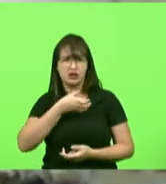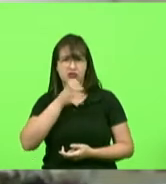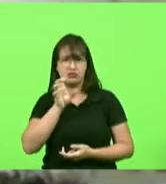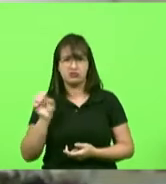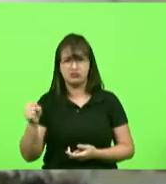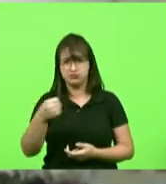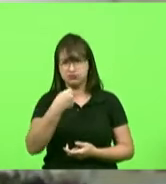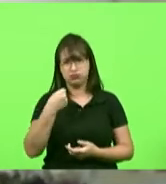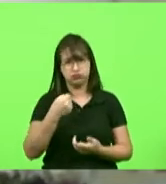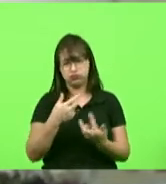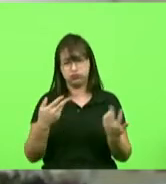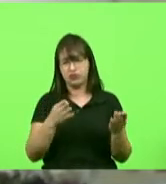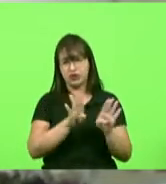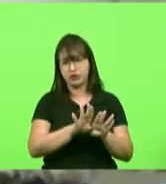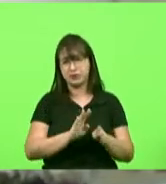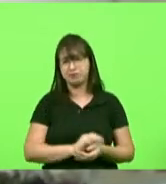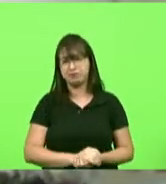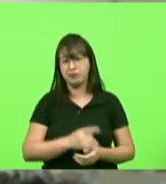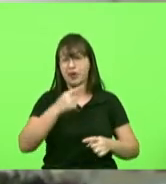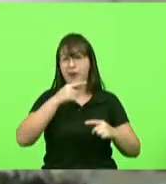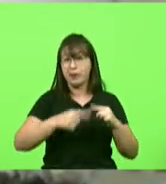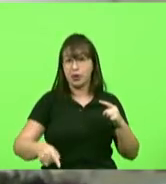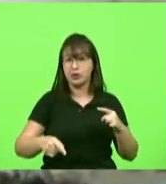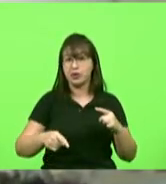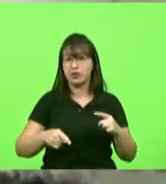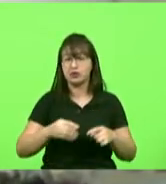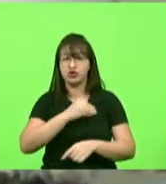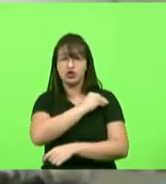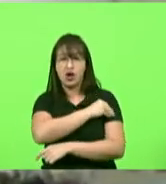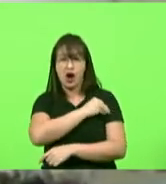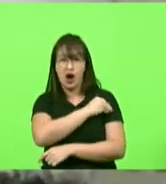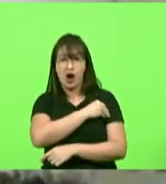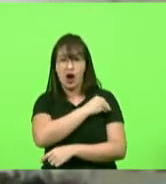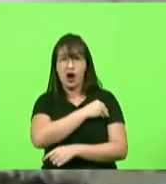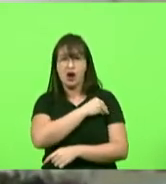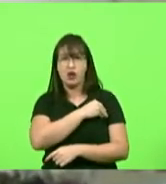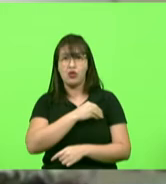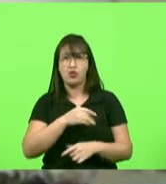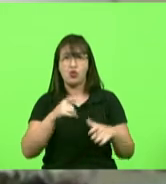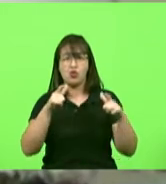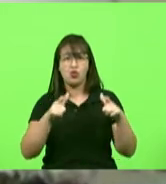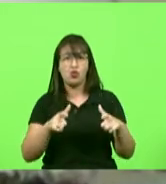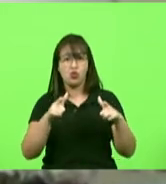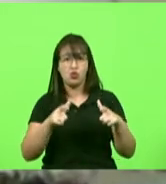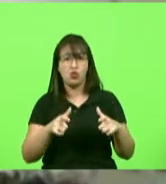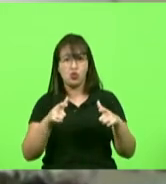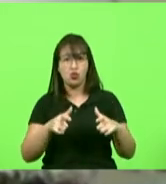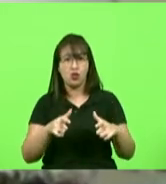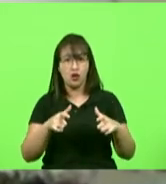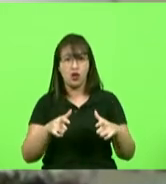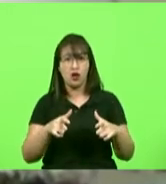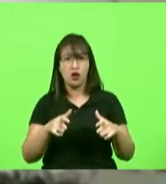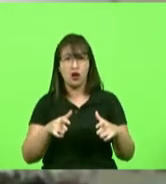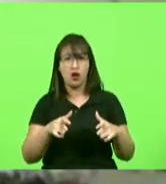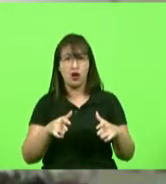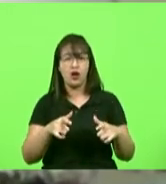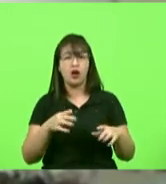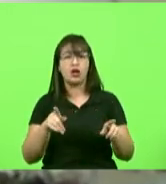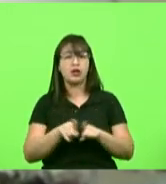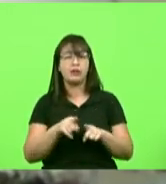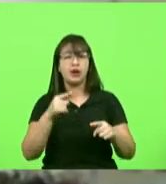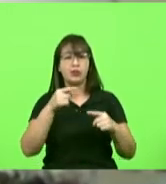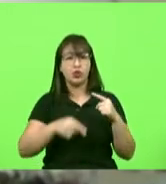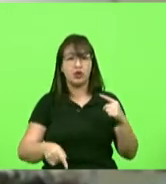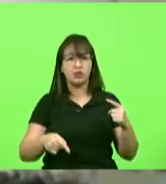proibição de bebidas alcoólicas nos telebeer a consumo local proibição de